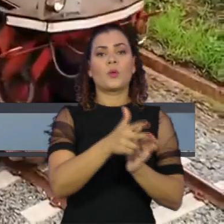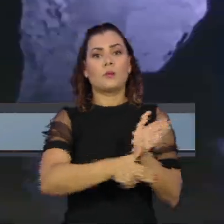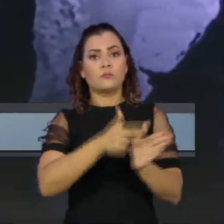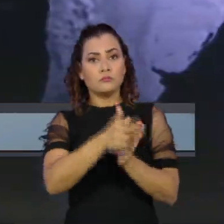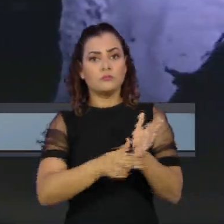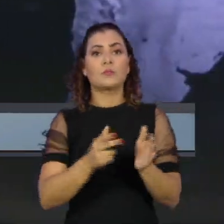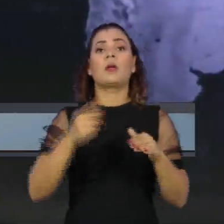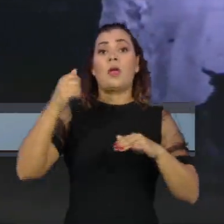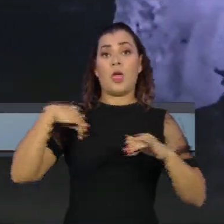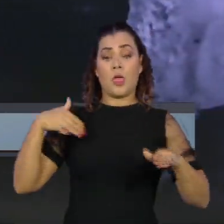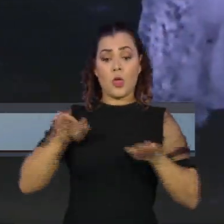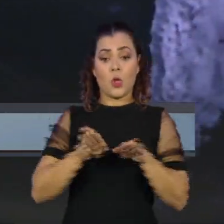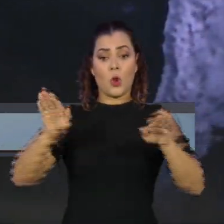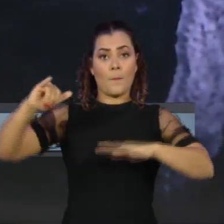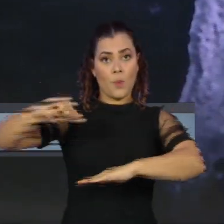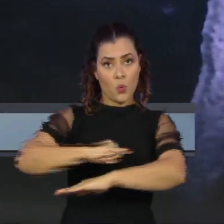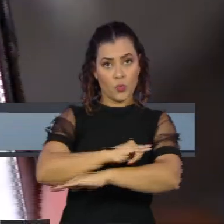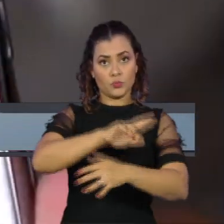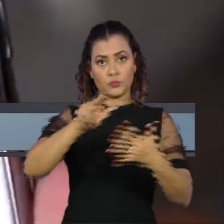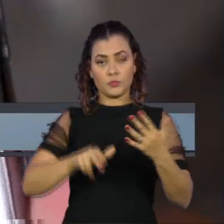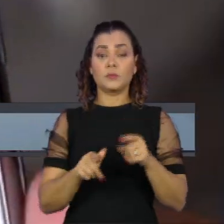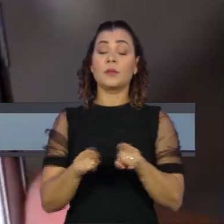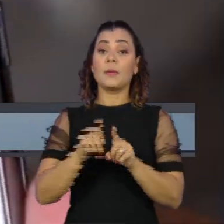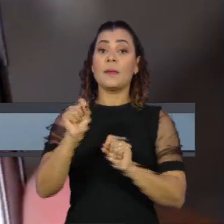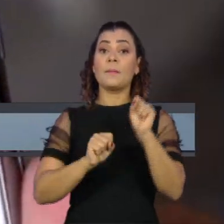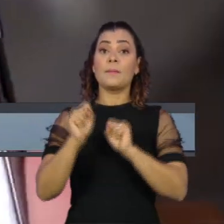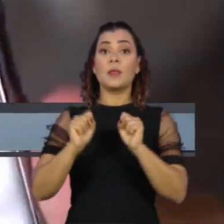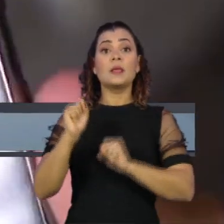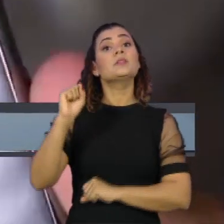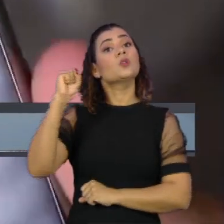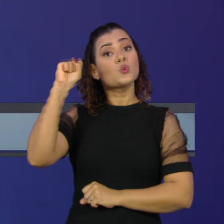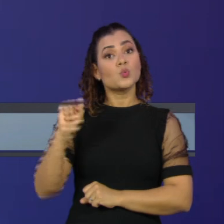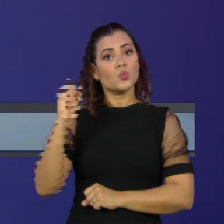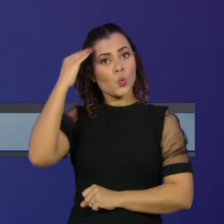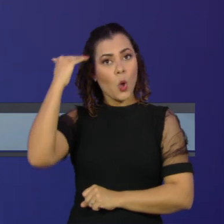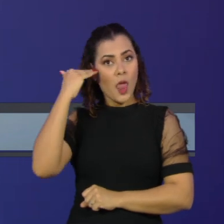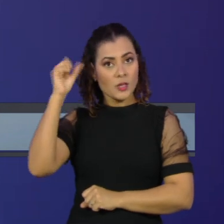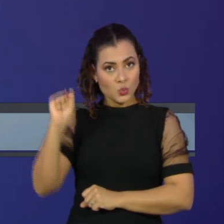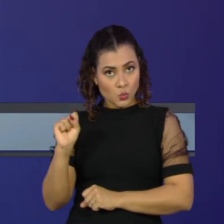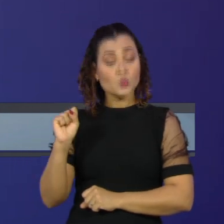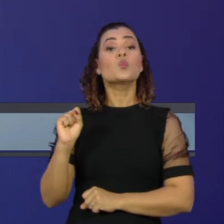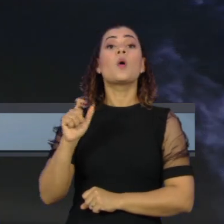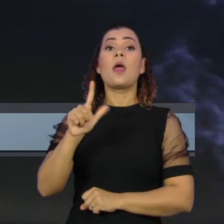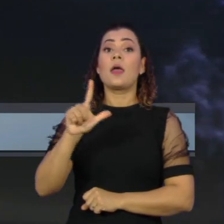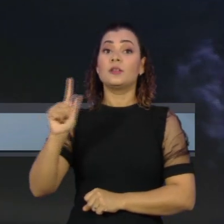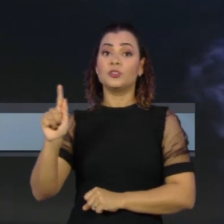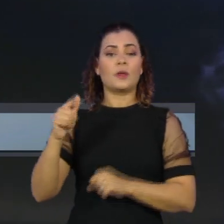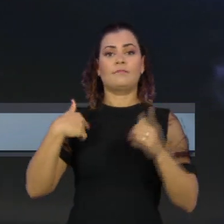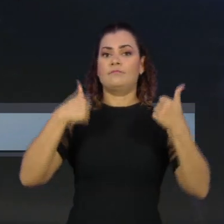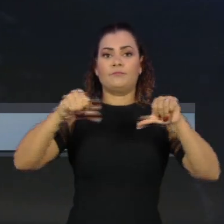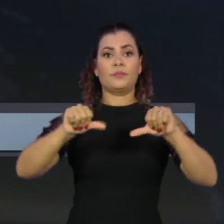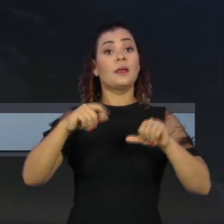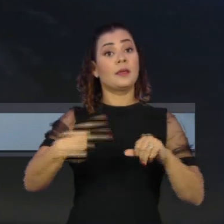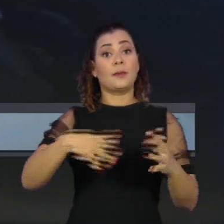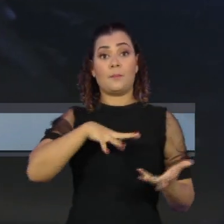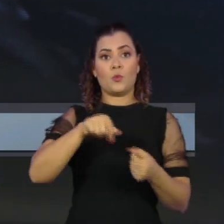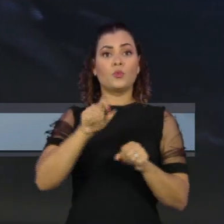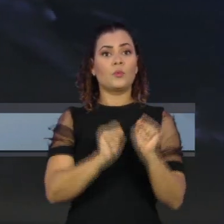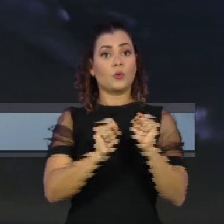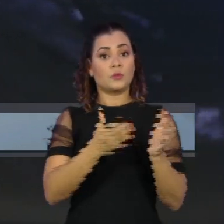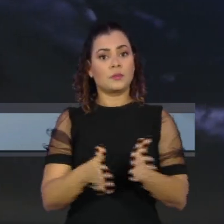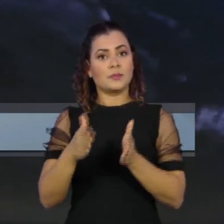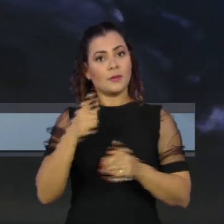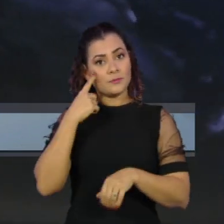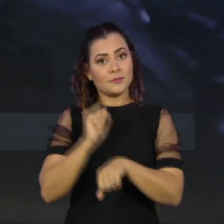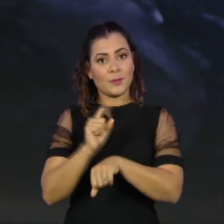ferrovias. Empresa sul-coreana LG anuncia encerramento da produção de celulares no mundo. Eu espero por vocês no Jornal da